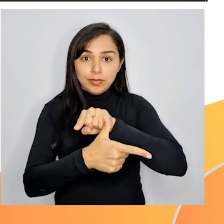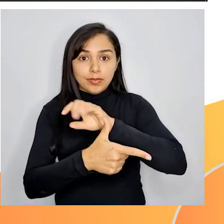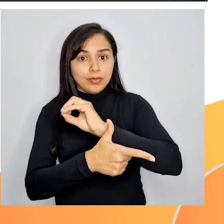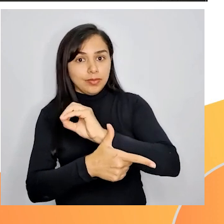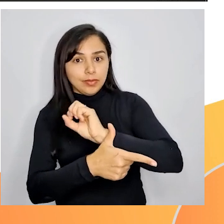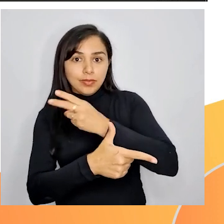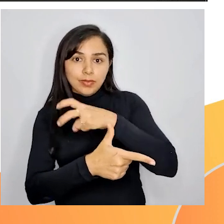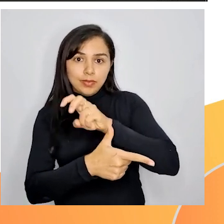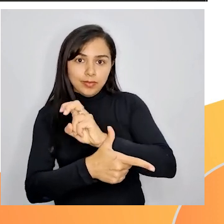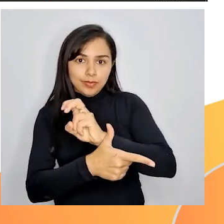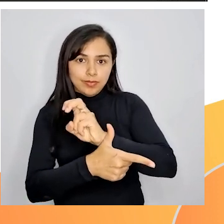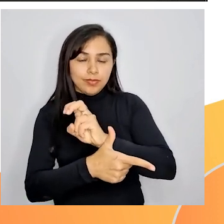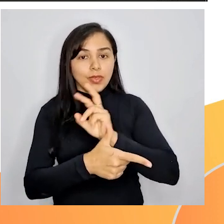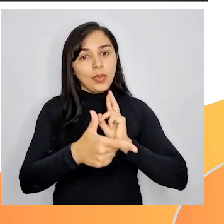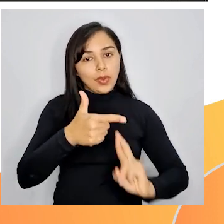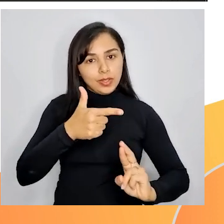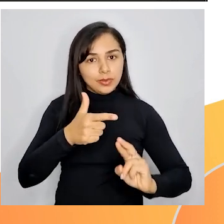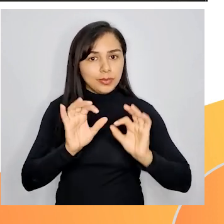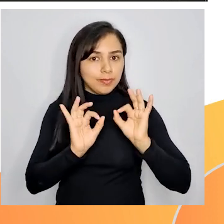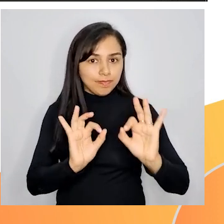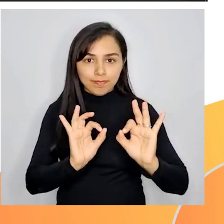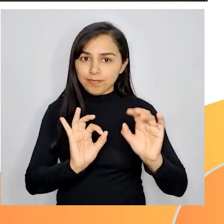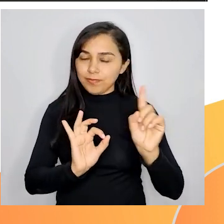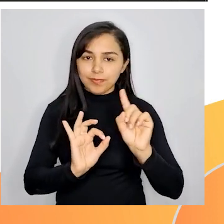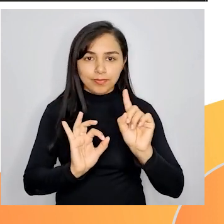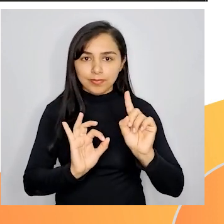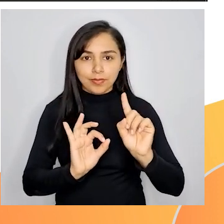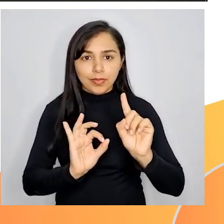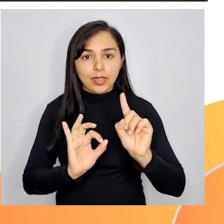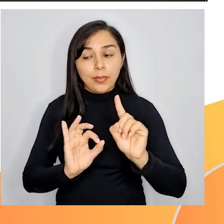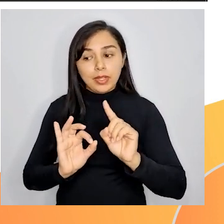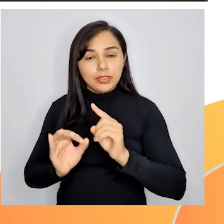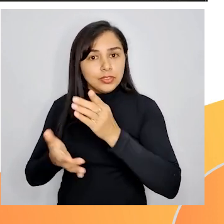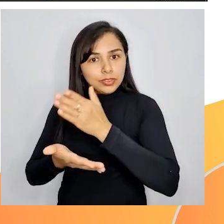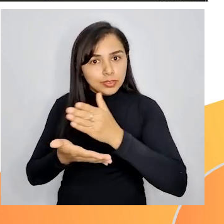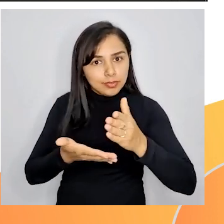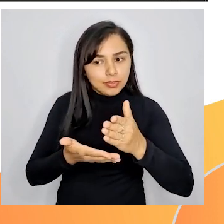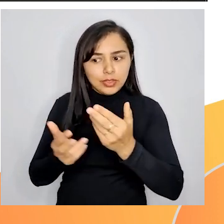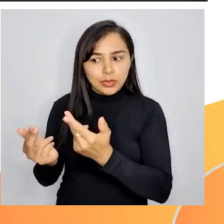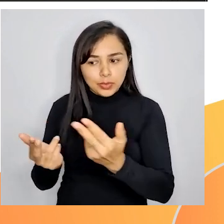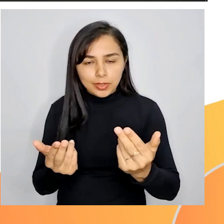pode ser exata. Não podemos dividir igualmente.